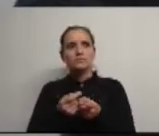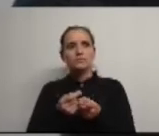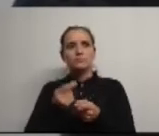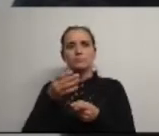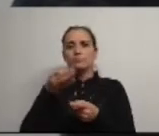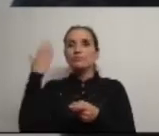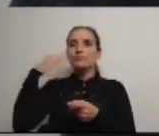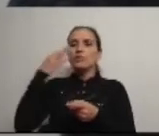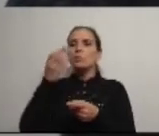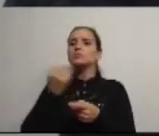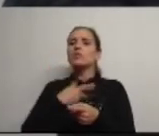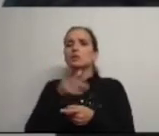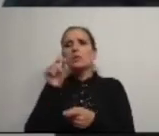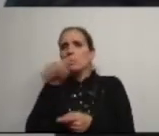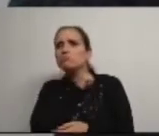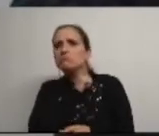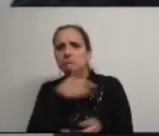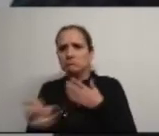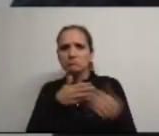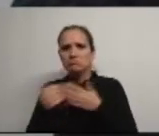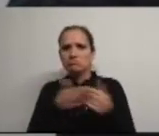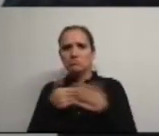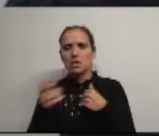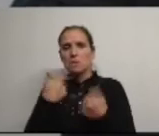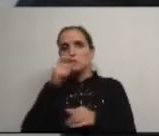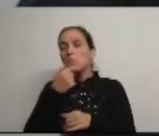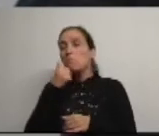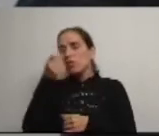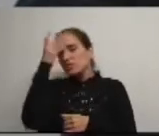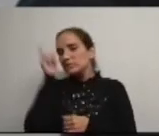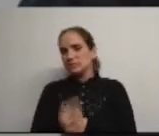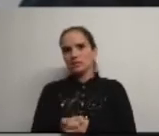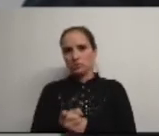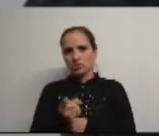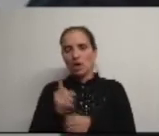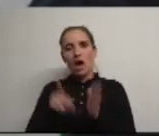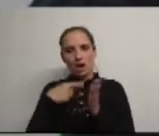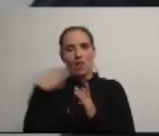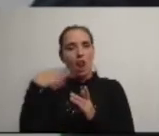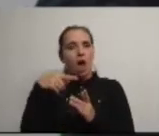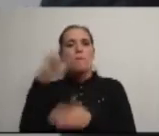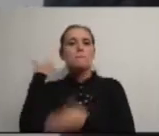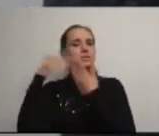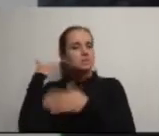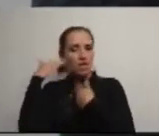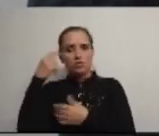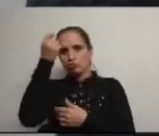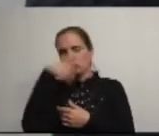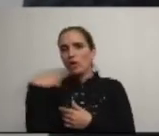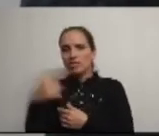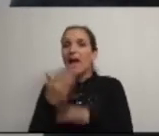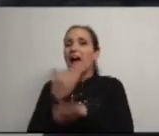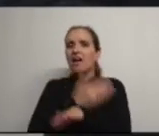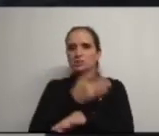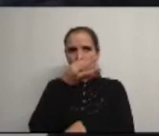PSD parece ser irrelevante para esta narrativa cor-de-rosa mas também não pode ser esquecido este facto. A Águeda tem um passado e tem uma história antes do PS